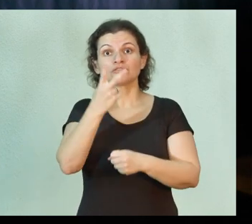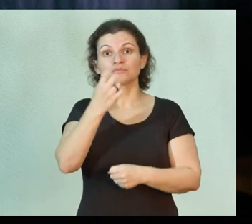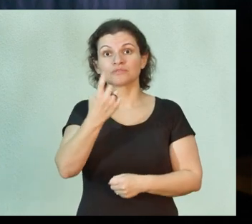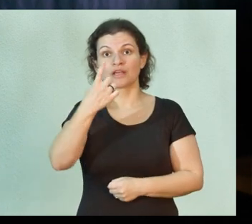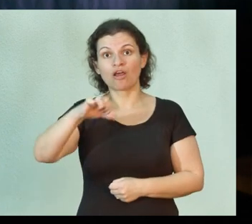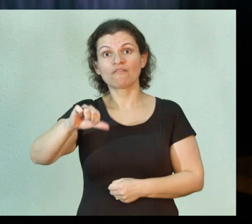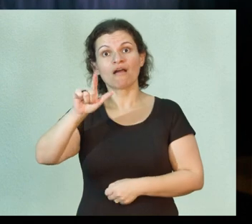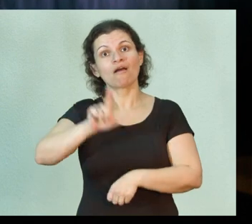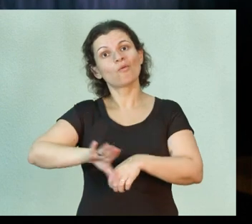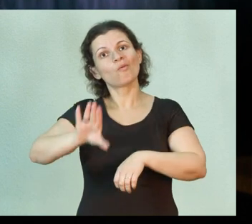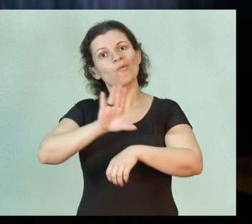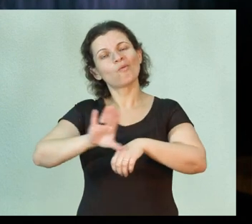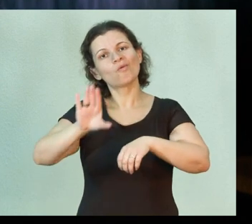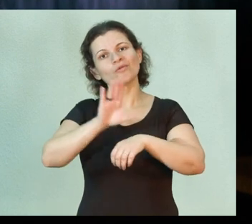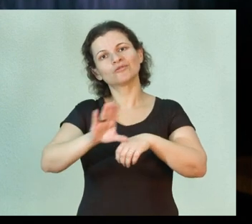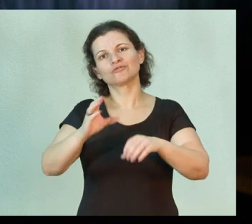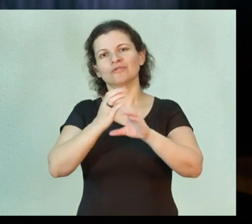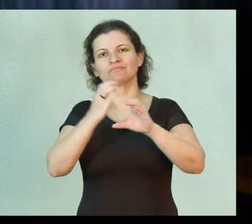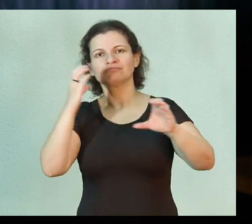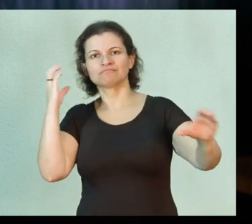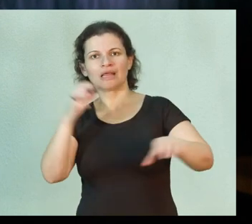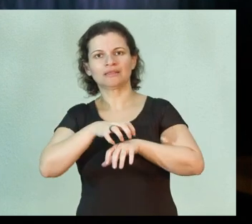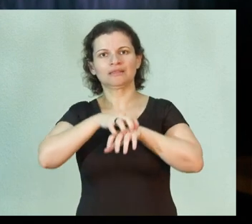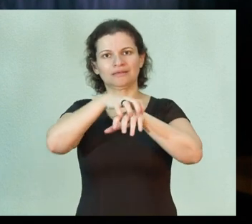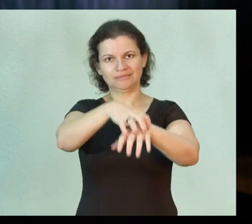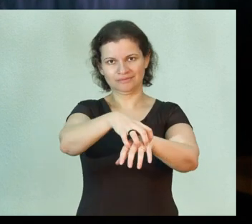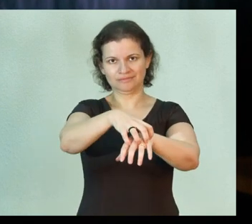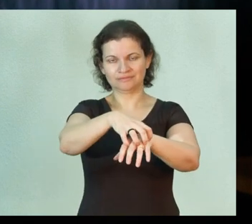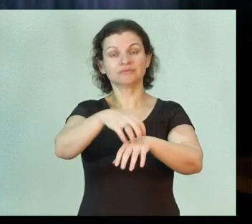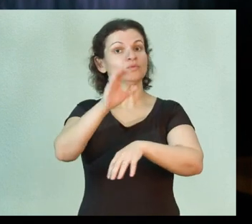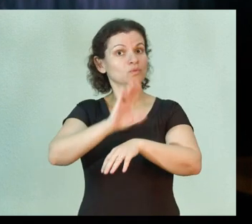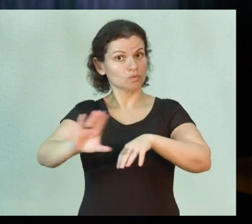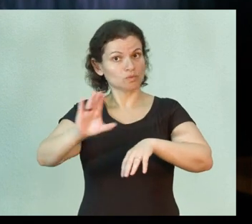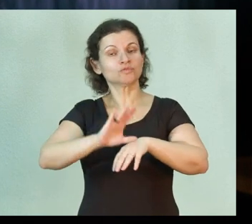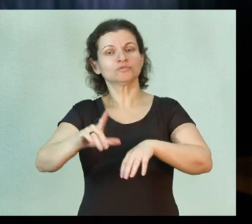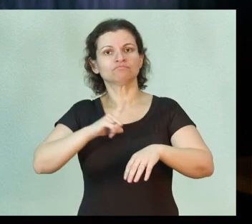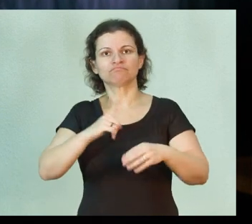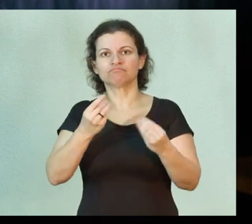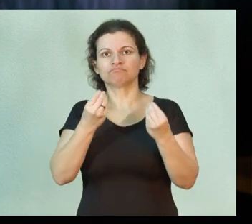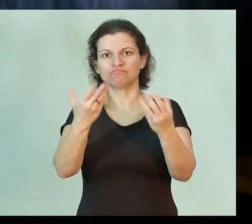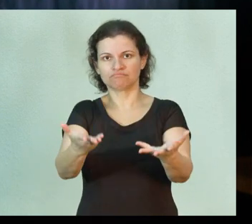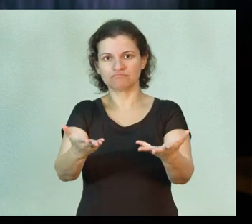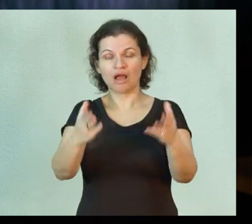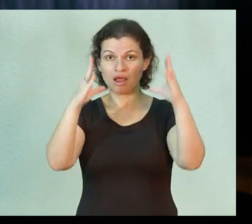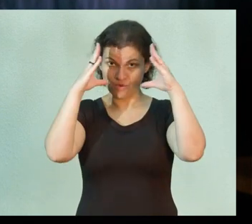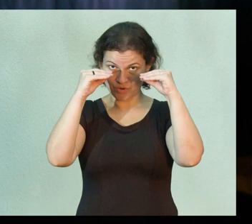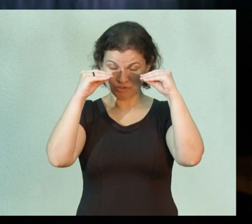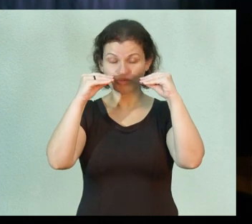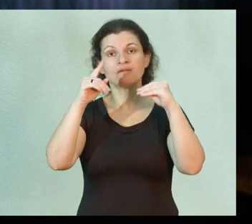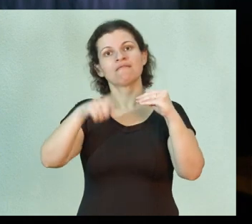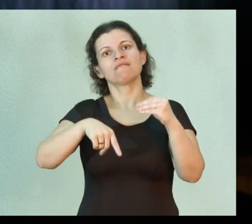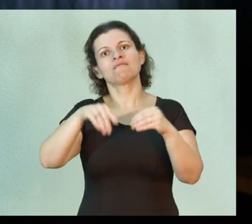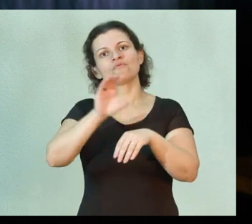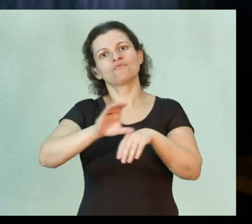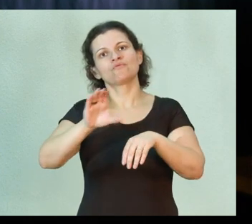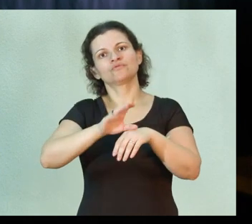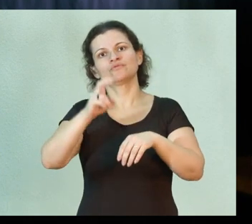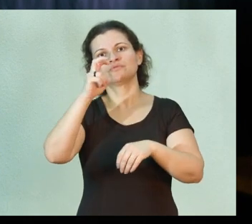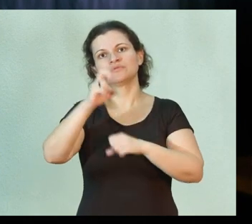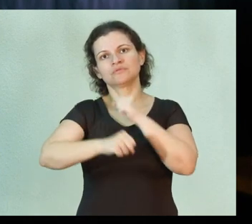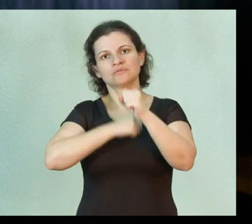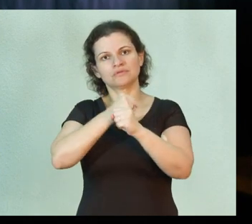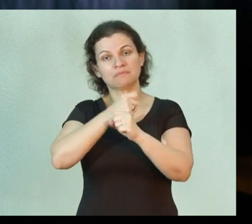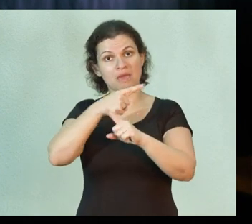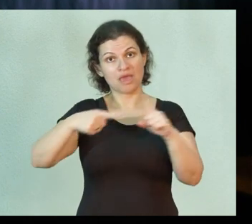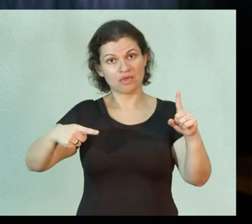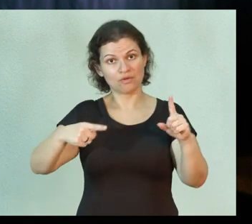como sendo o curso de engenharia de transportes. É um curso que está sendo oferecido no período noturno, é curso de 5 anos e meio,